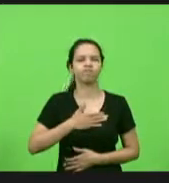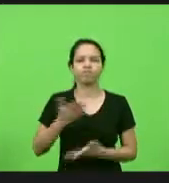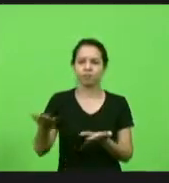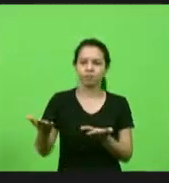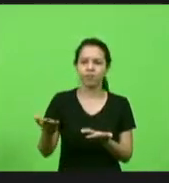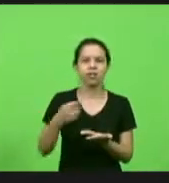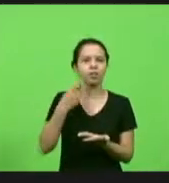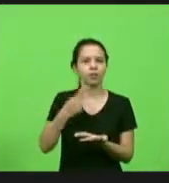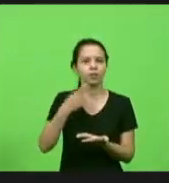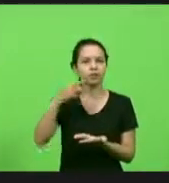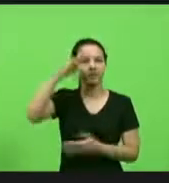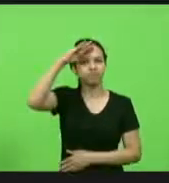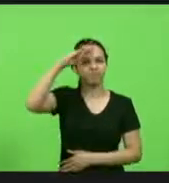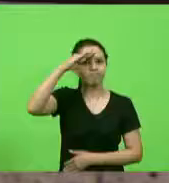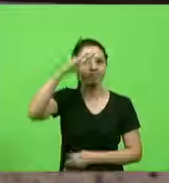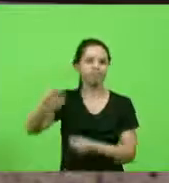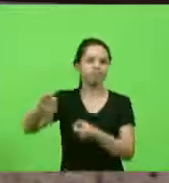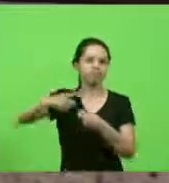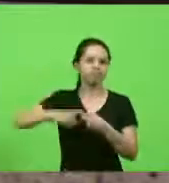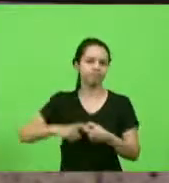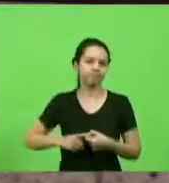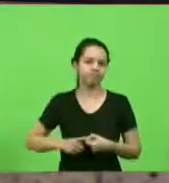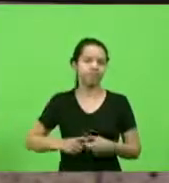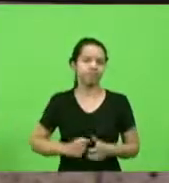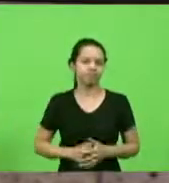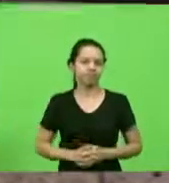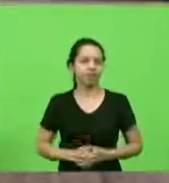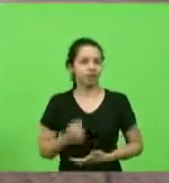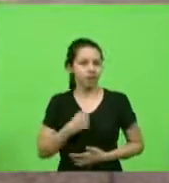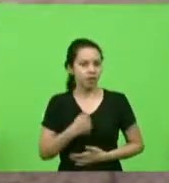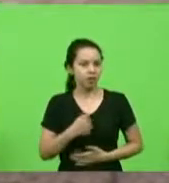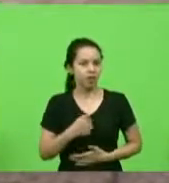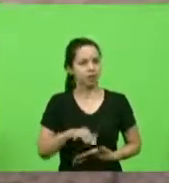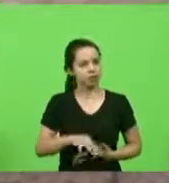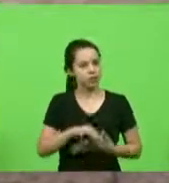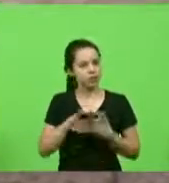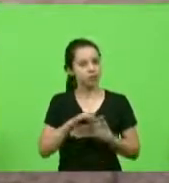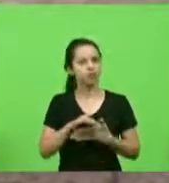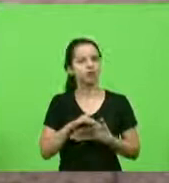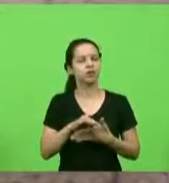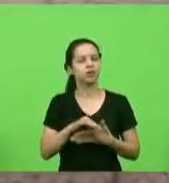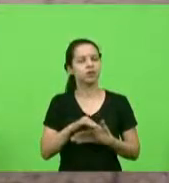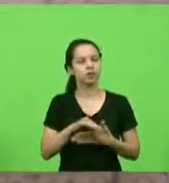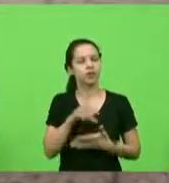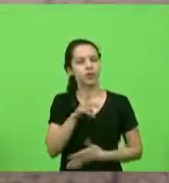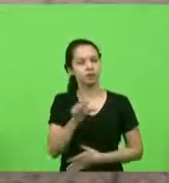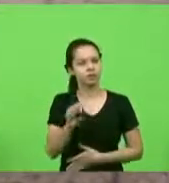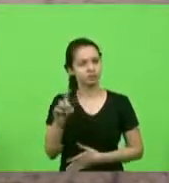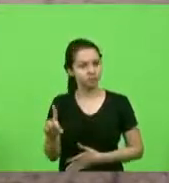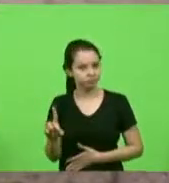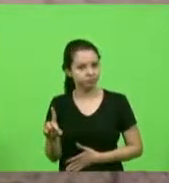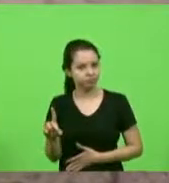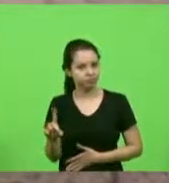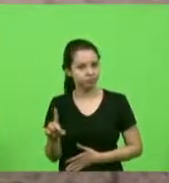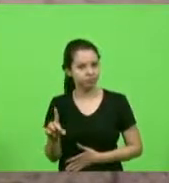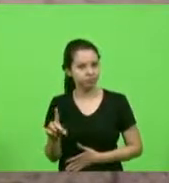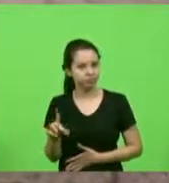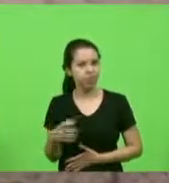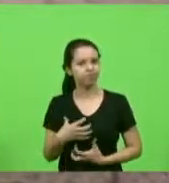Jean Cuma, e falo agora como líder da bancada do PSD, dizer da alegria em poder